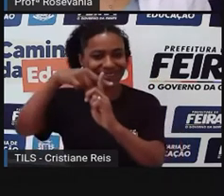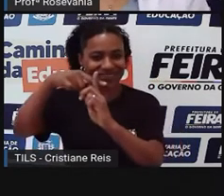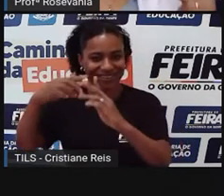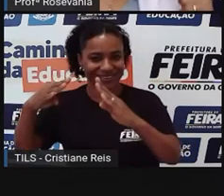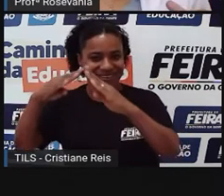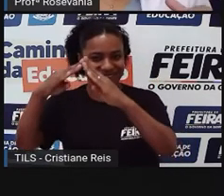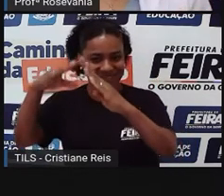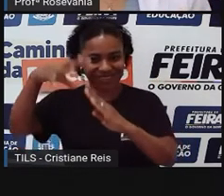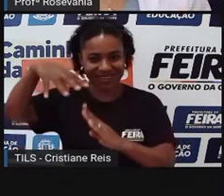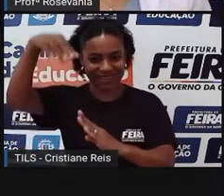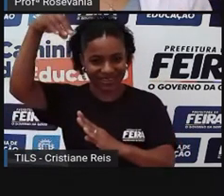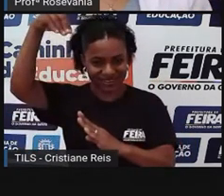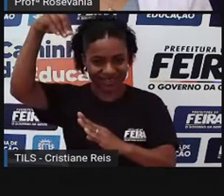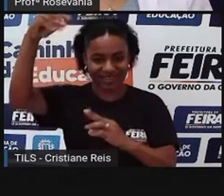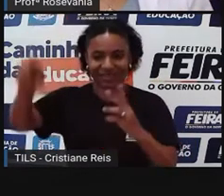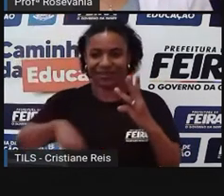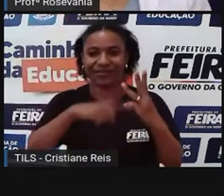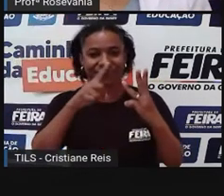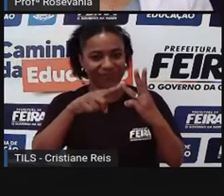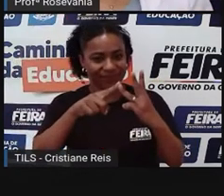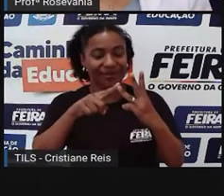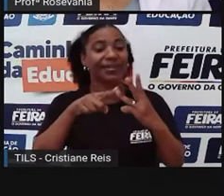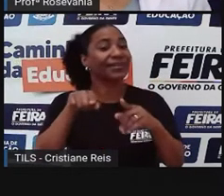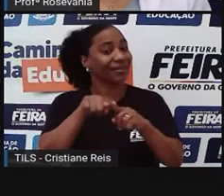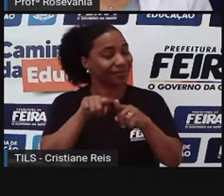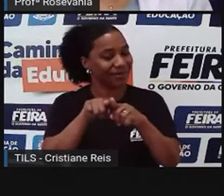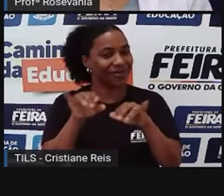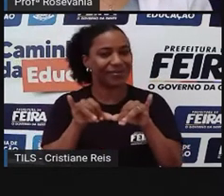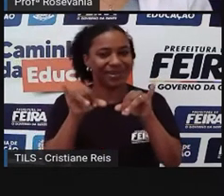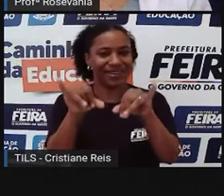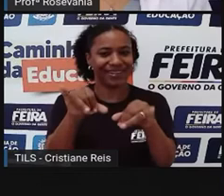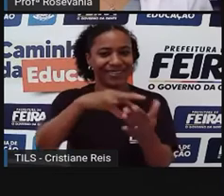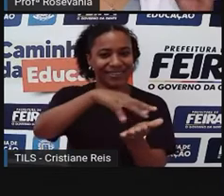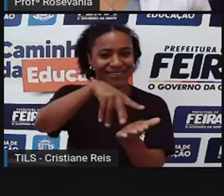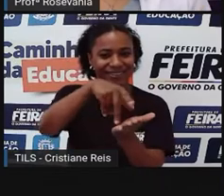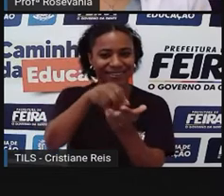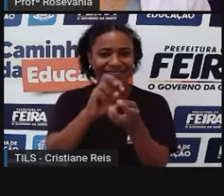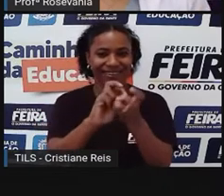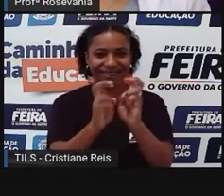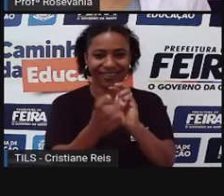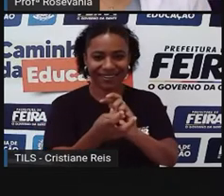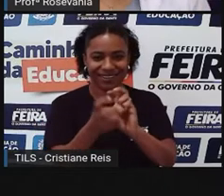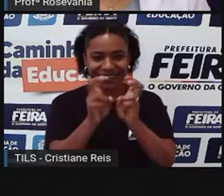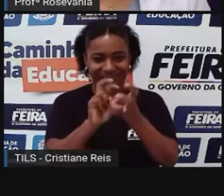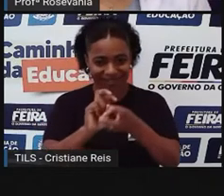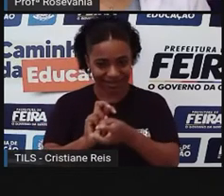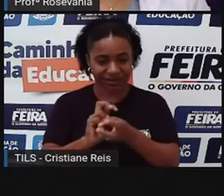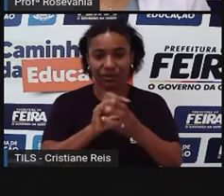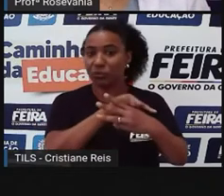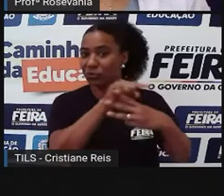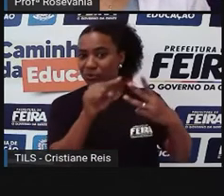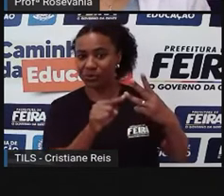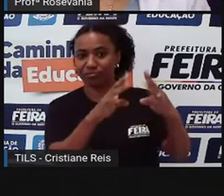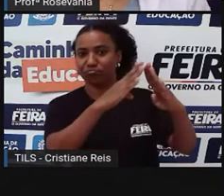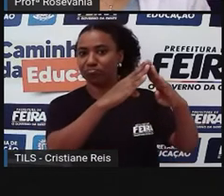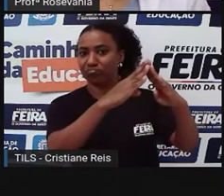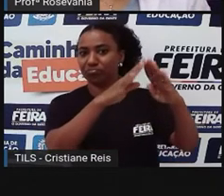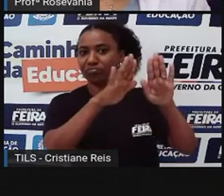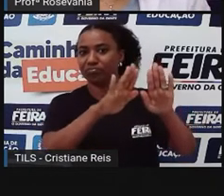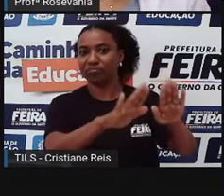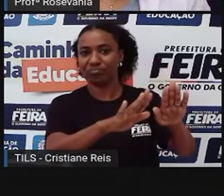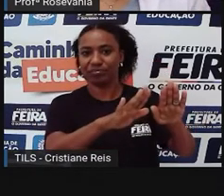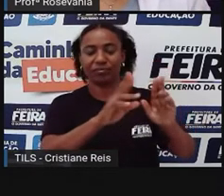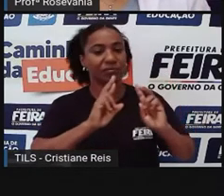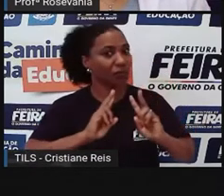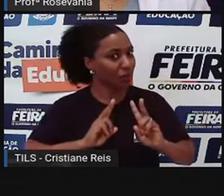Senhor dos Passos, e o mercado municipal, que é o mercado de artes, né, esses três prédios se cristalizaram. E no lugar do